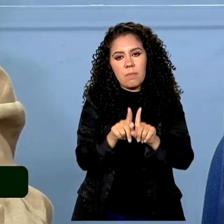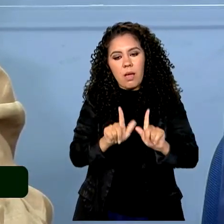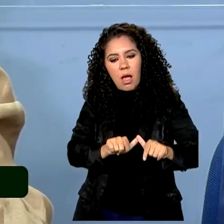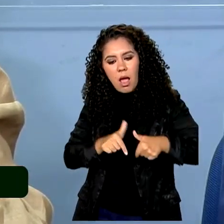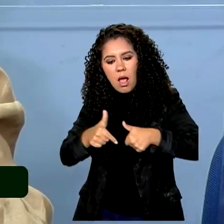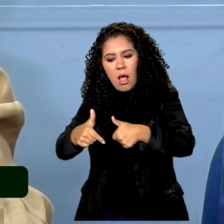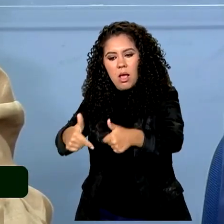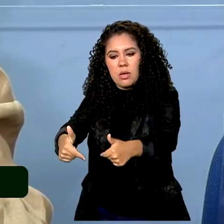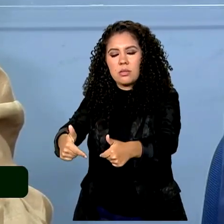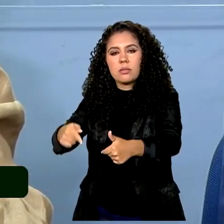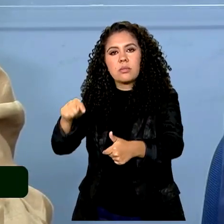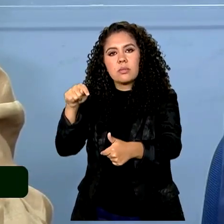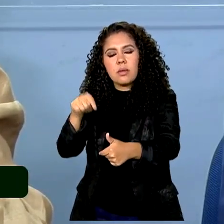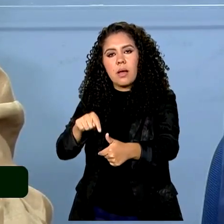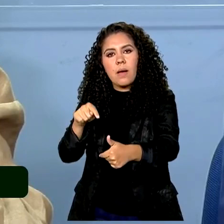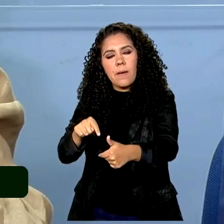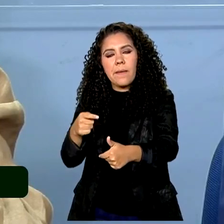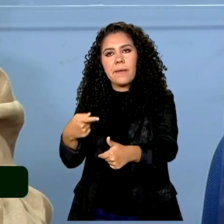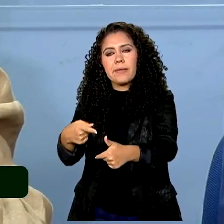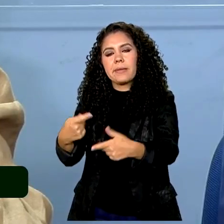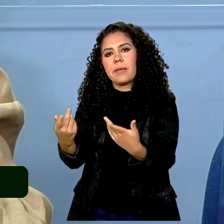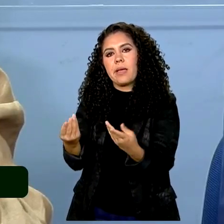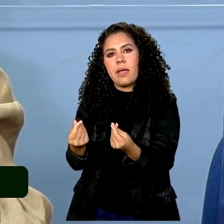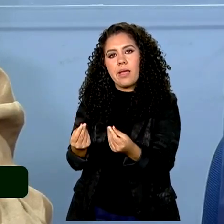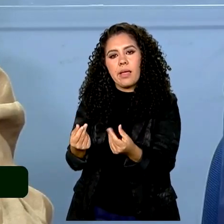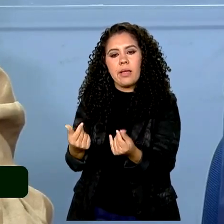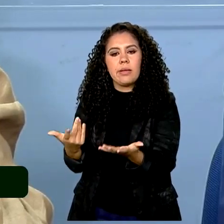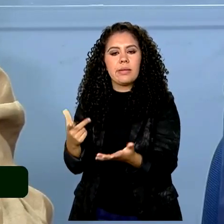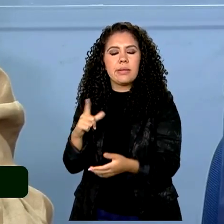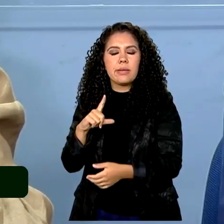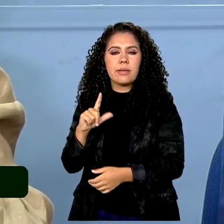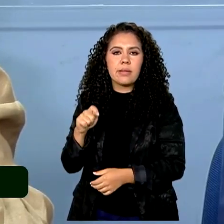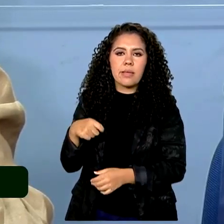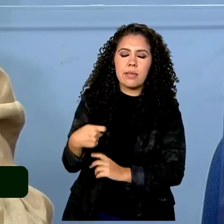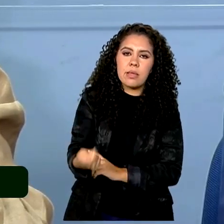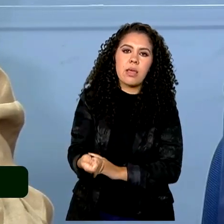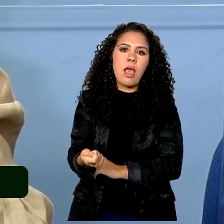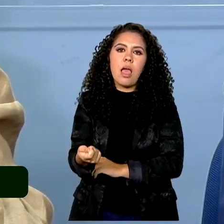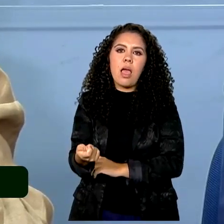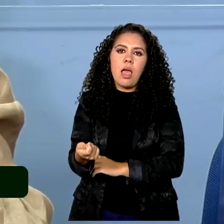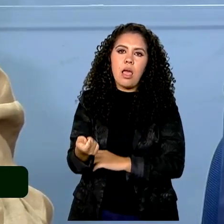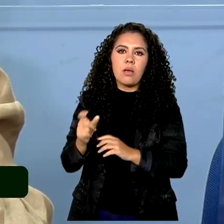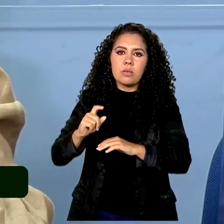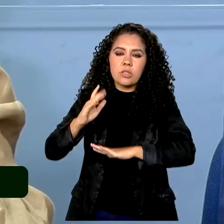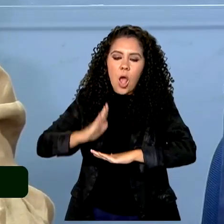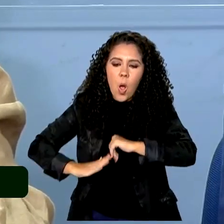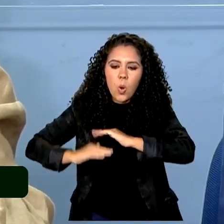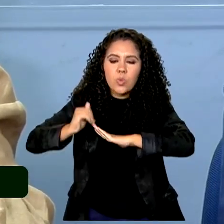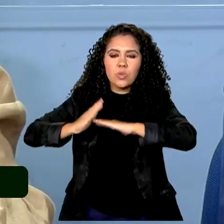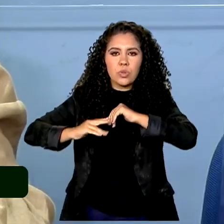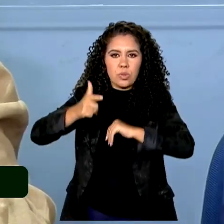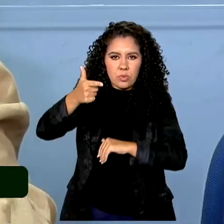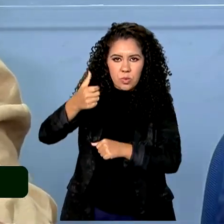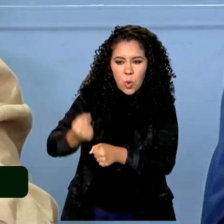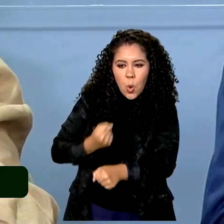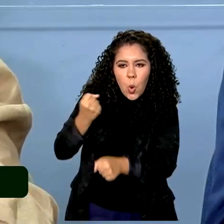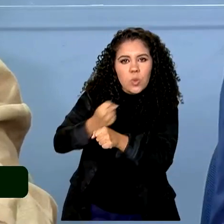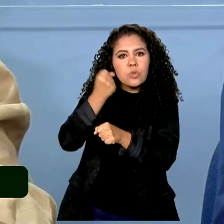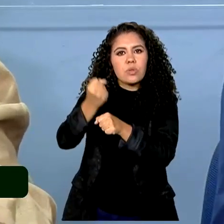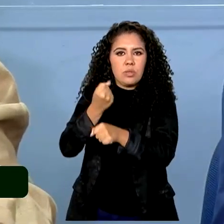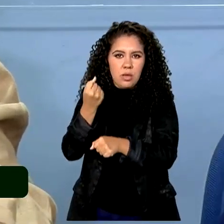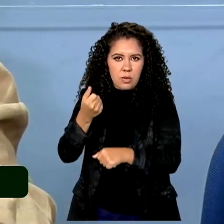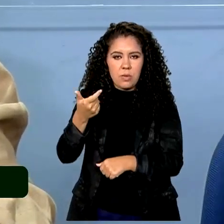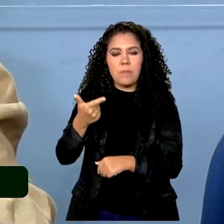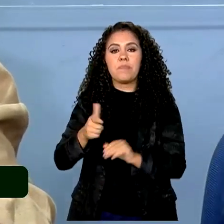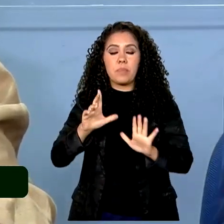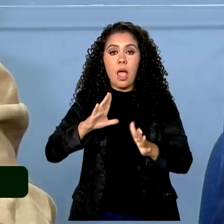ações que têm o sentido da reconstrução. Algumas dessas ações